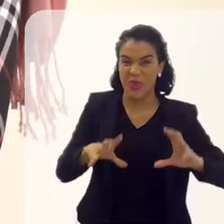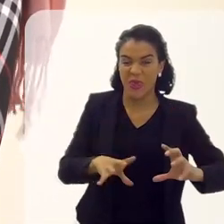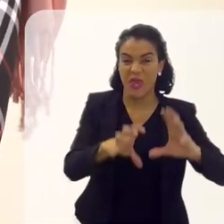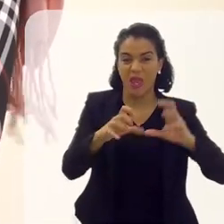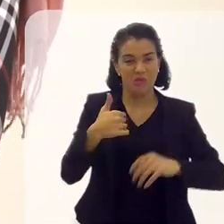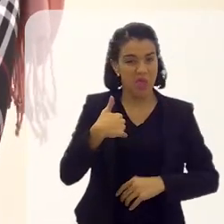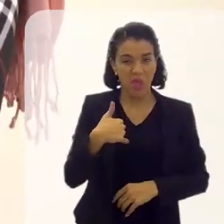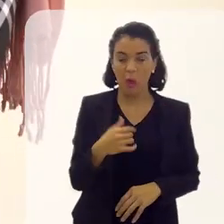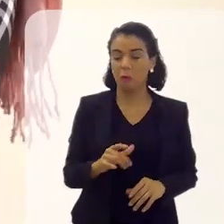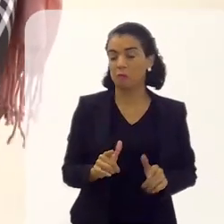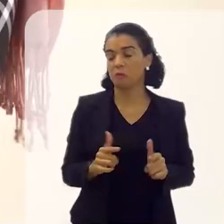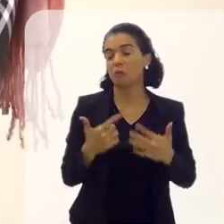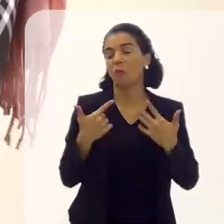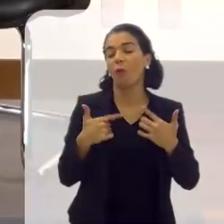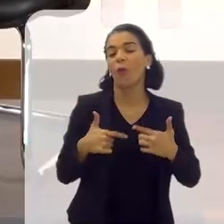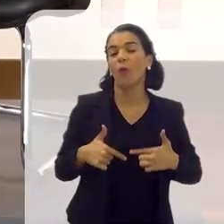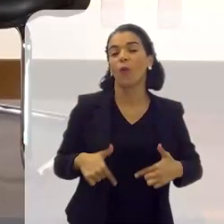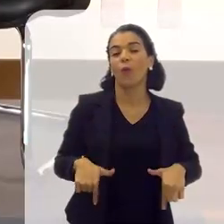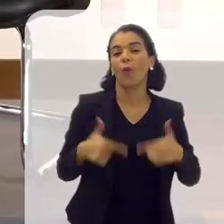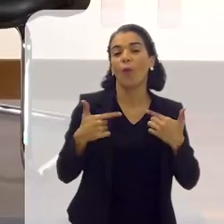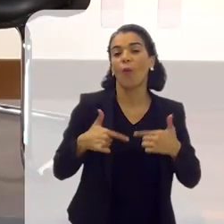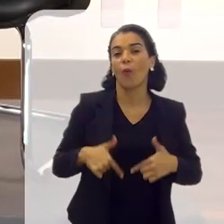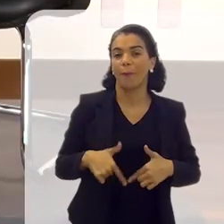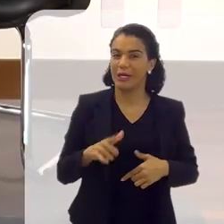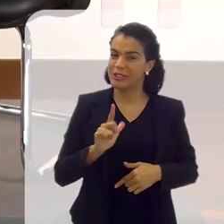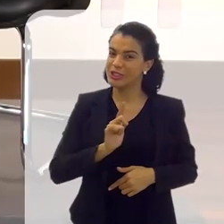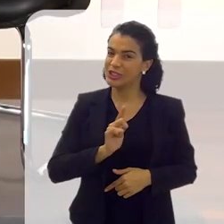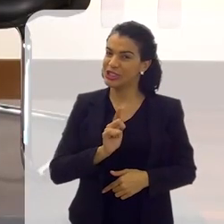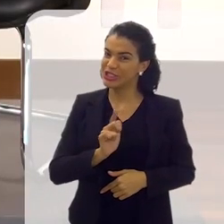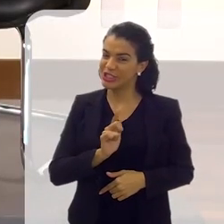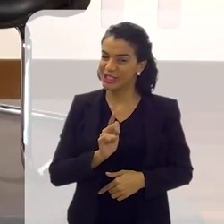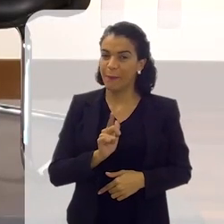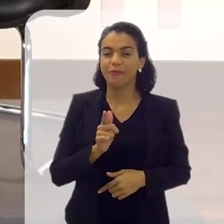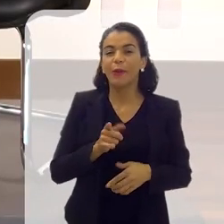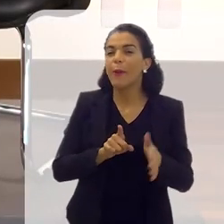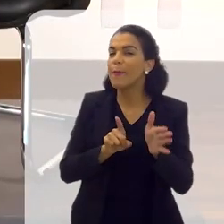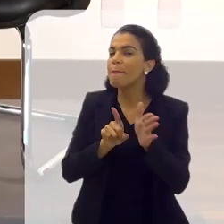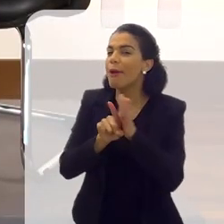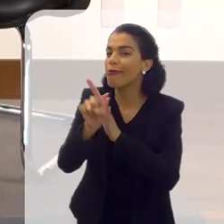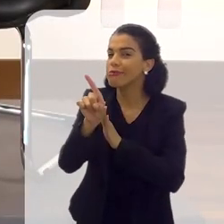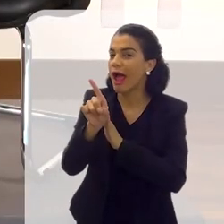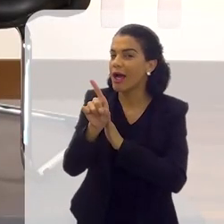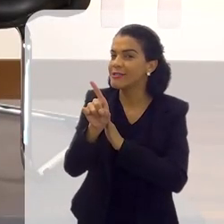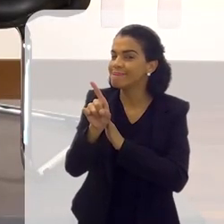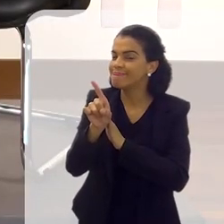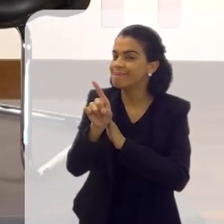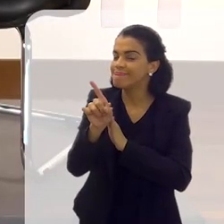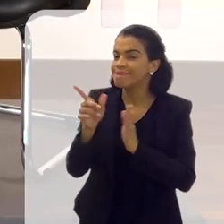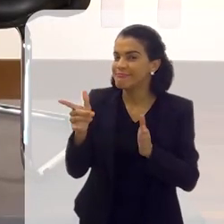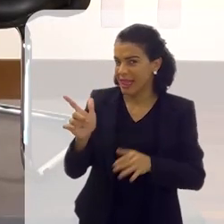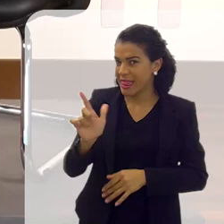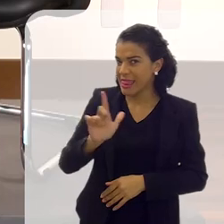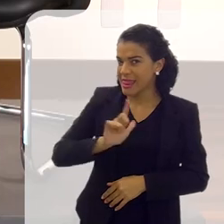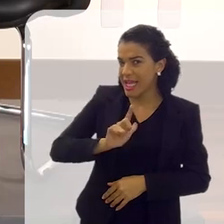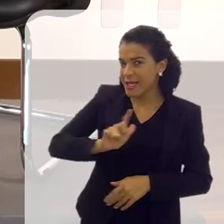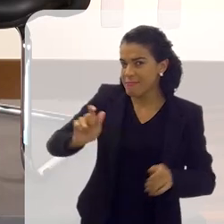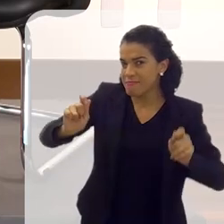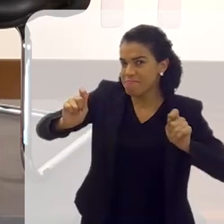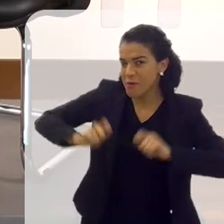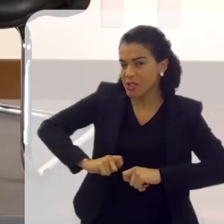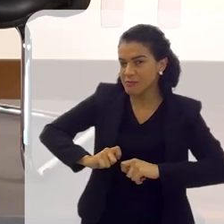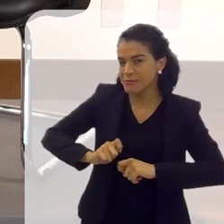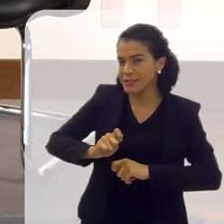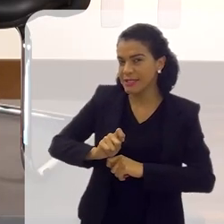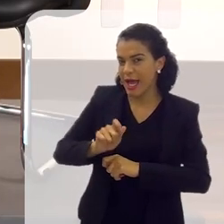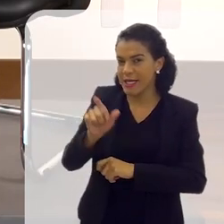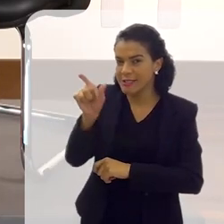né? E eu não brigava, mas tinha isso. Eu vou deixar uma pergunta no ar. Existe